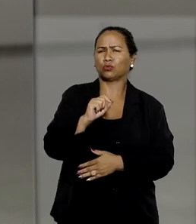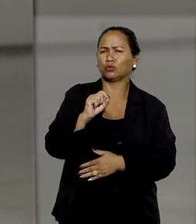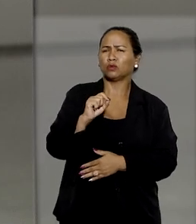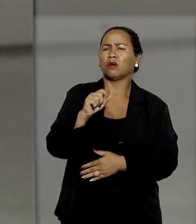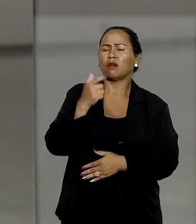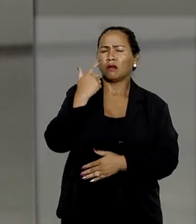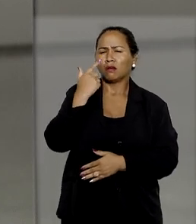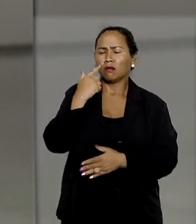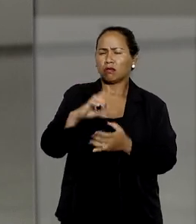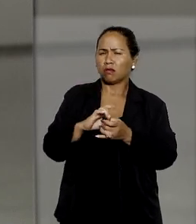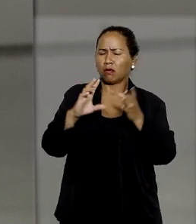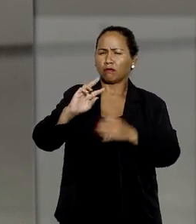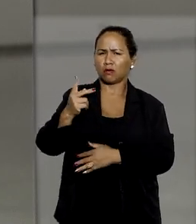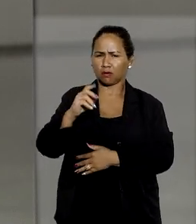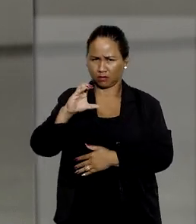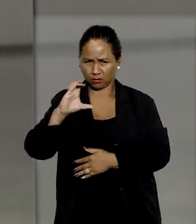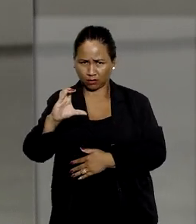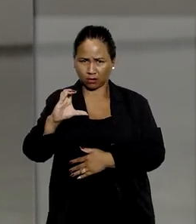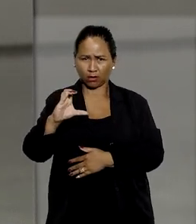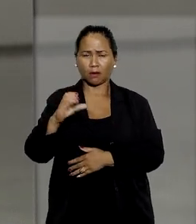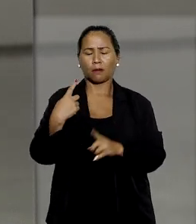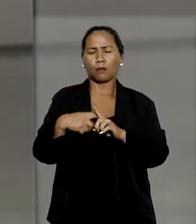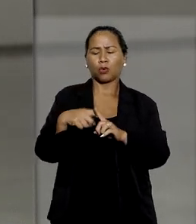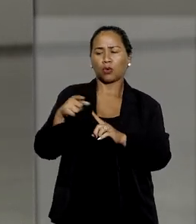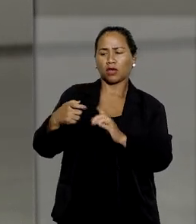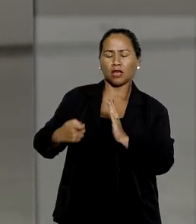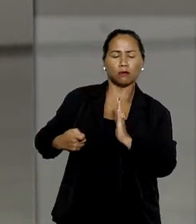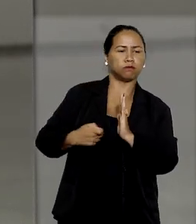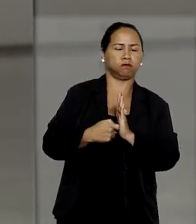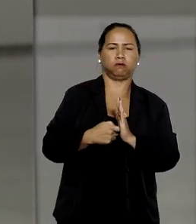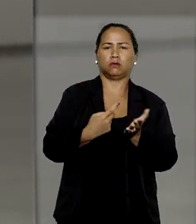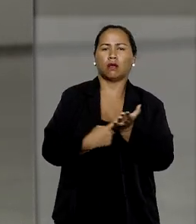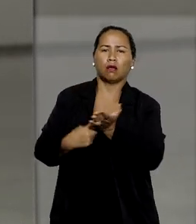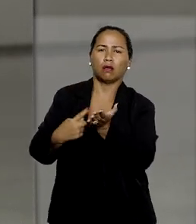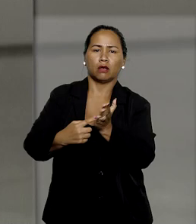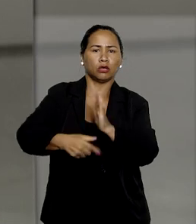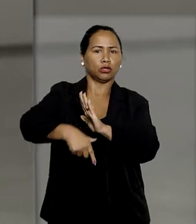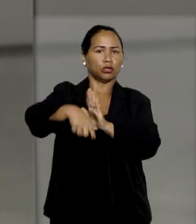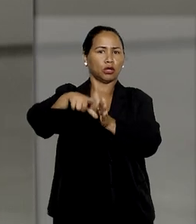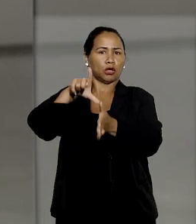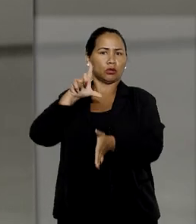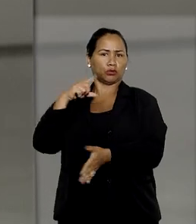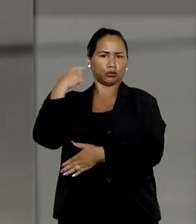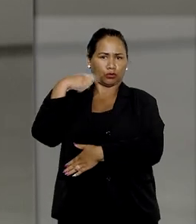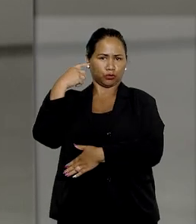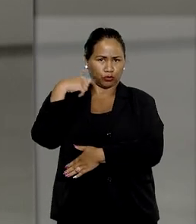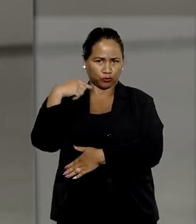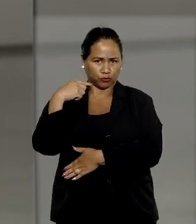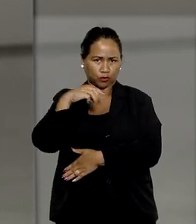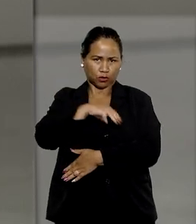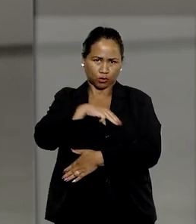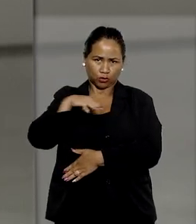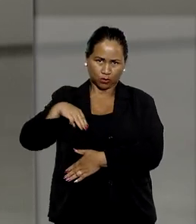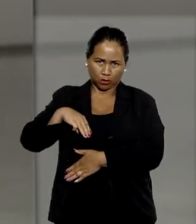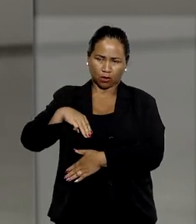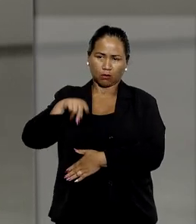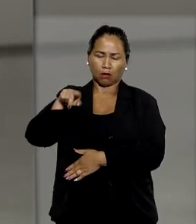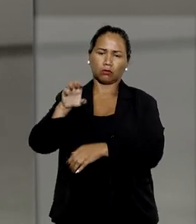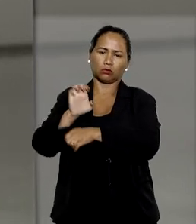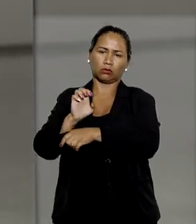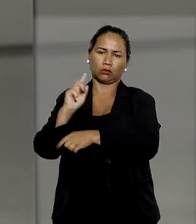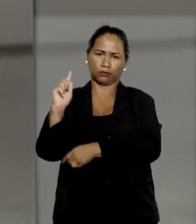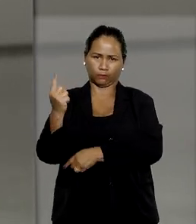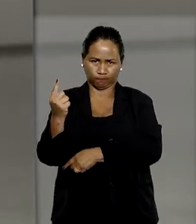investigação se baseou apenas em um termo de colaboração premiada firmada entre o antigo advogado do réu e o Ministério